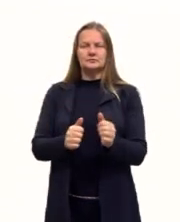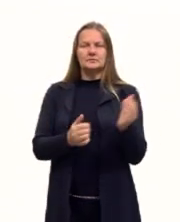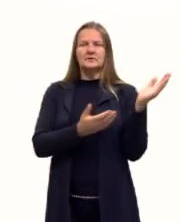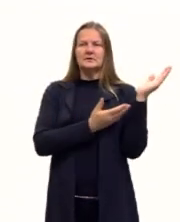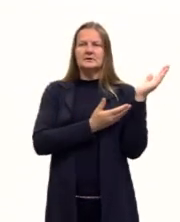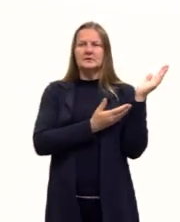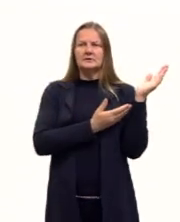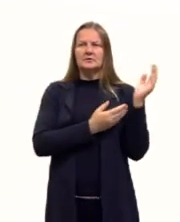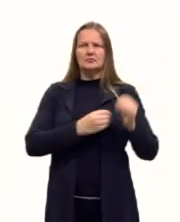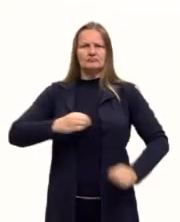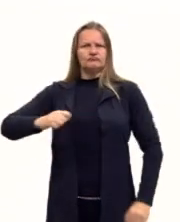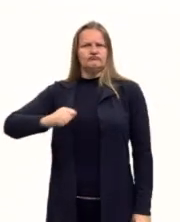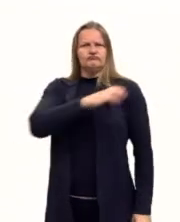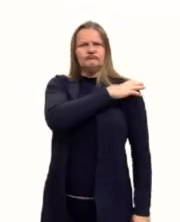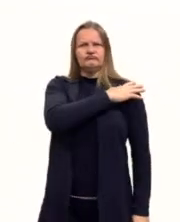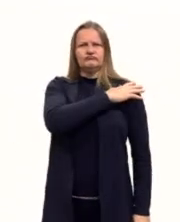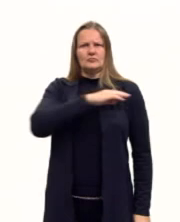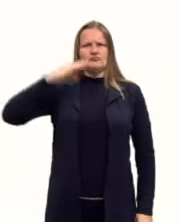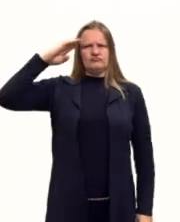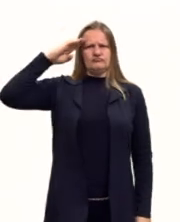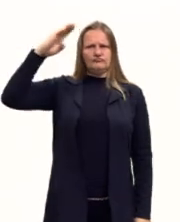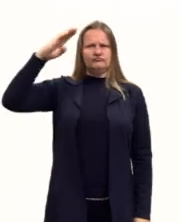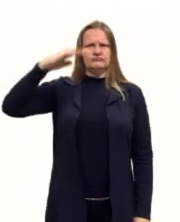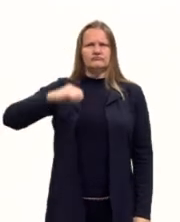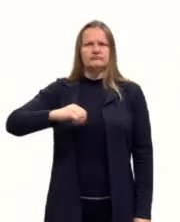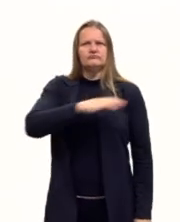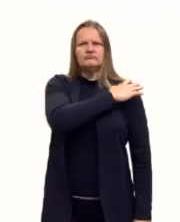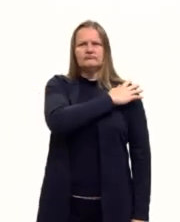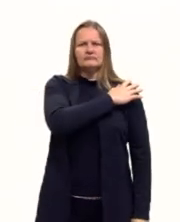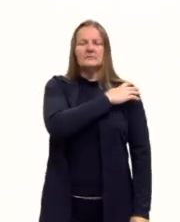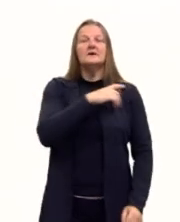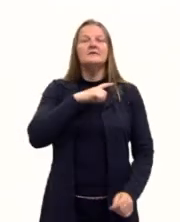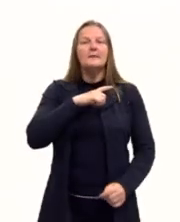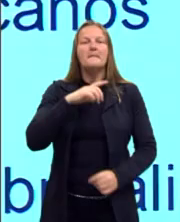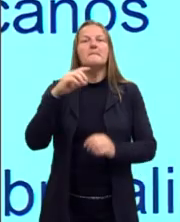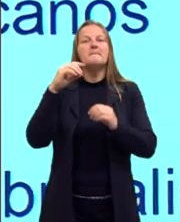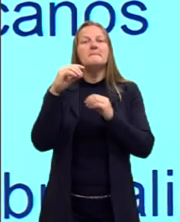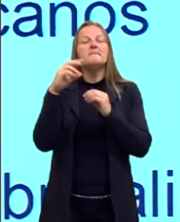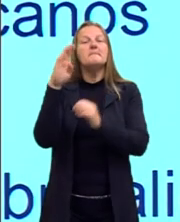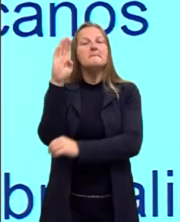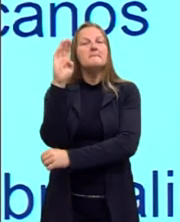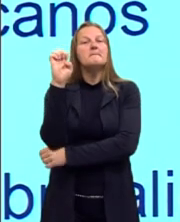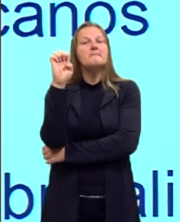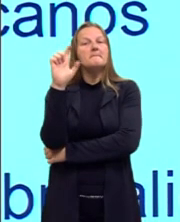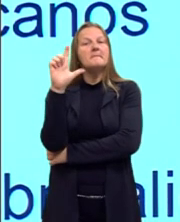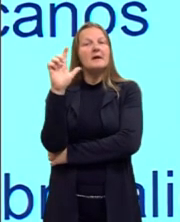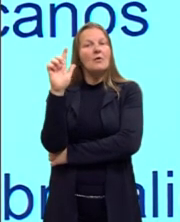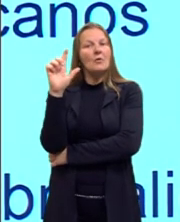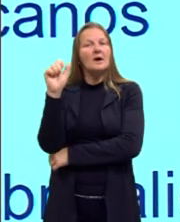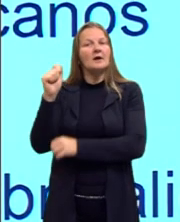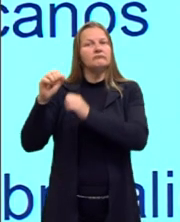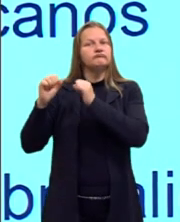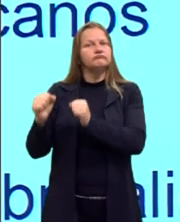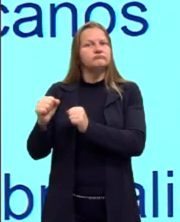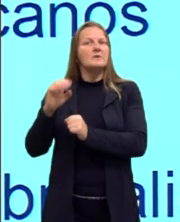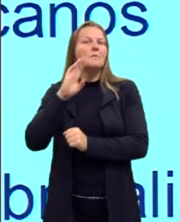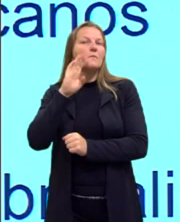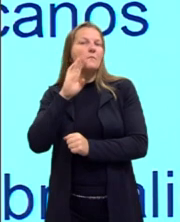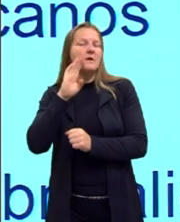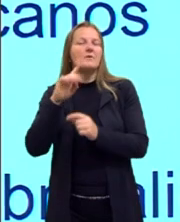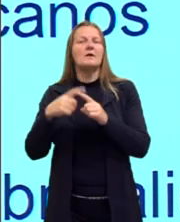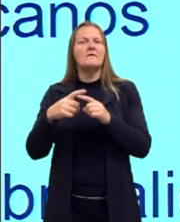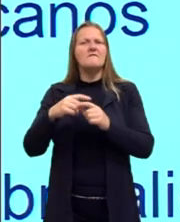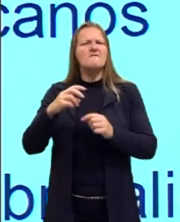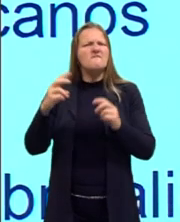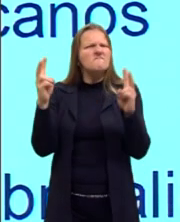o coronel, o general Storms, ele foi um general belga muito violento, que foi o responsável